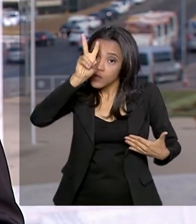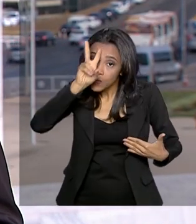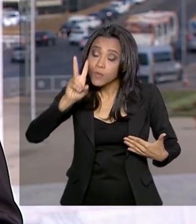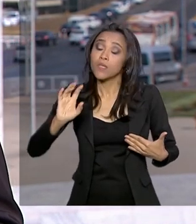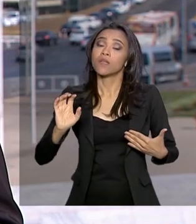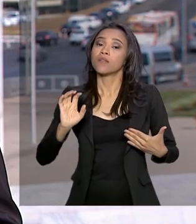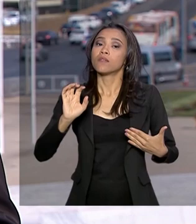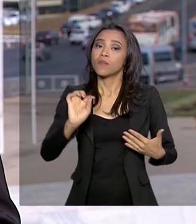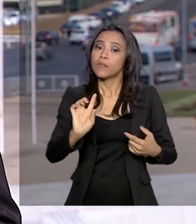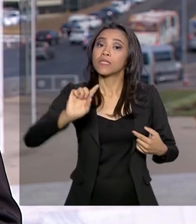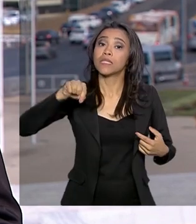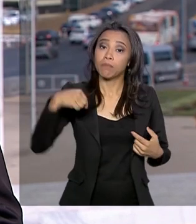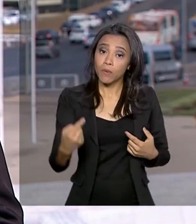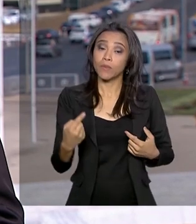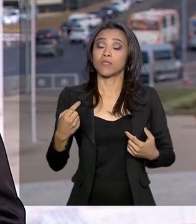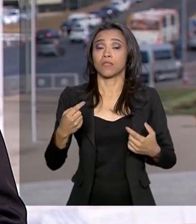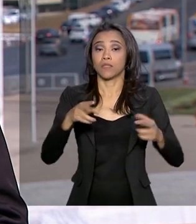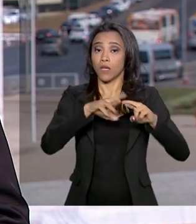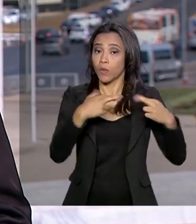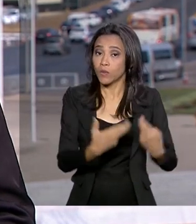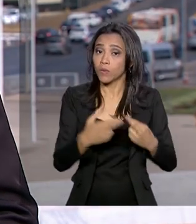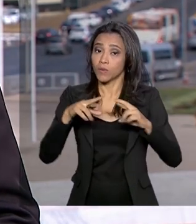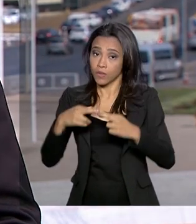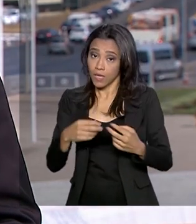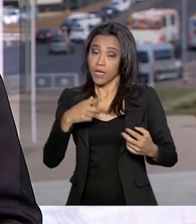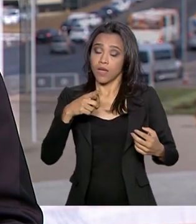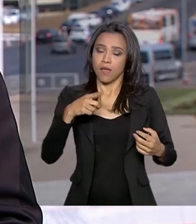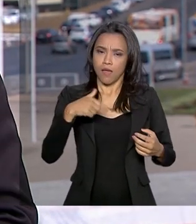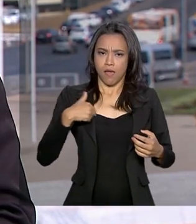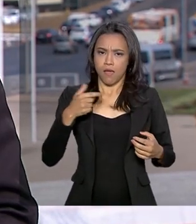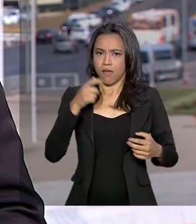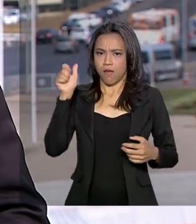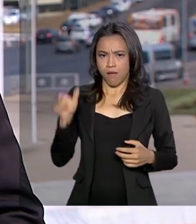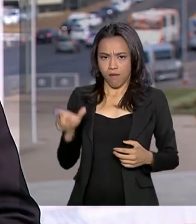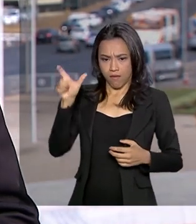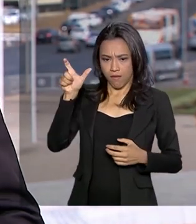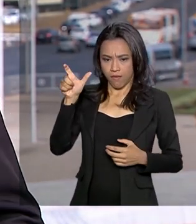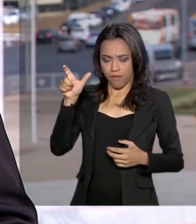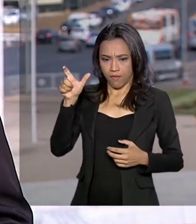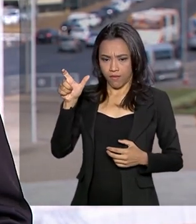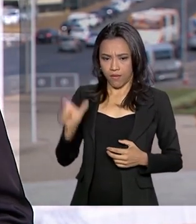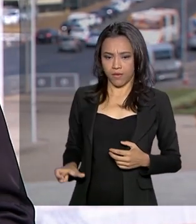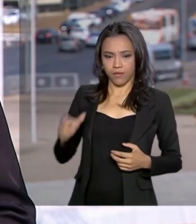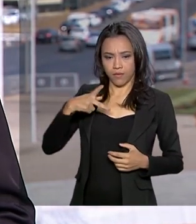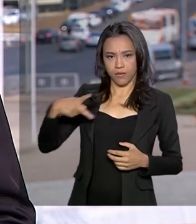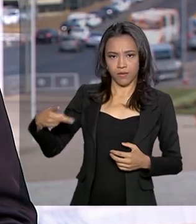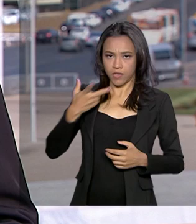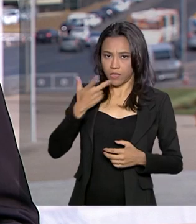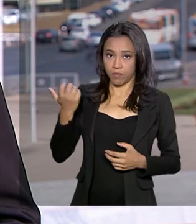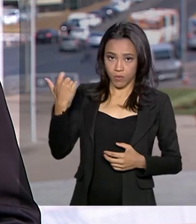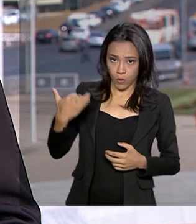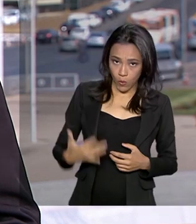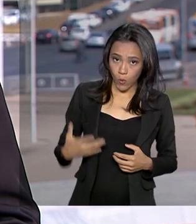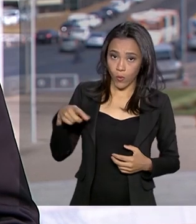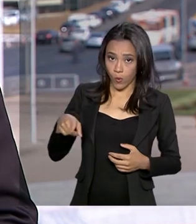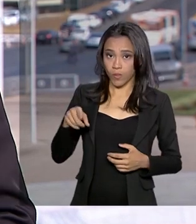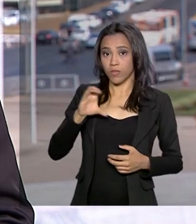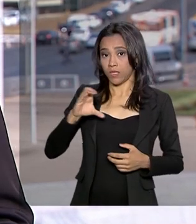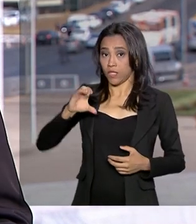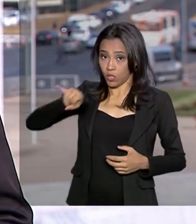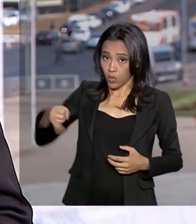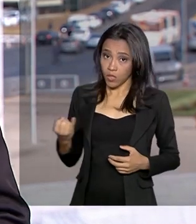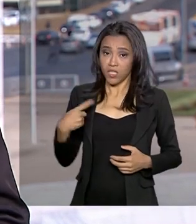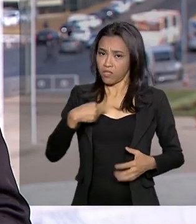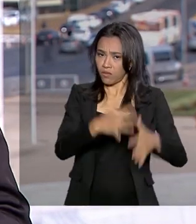a realização dessas audiências. Simone Teppet disse ainda que isso não impede novas mudanças no texto, até a